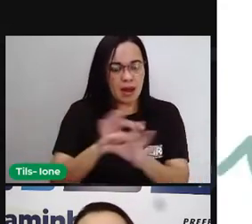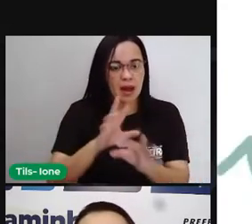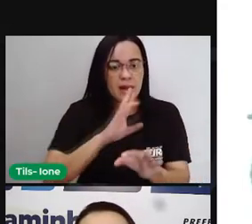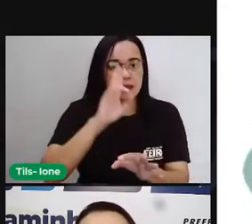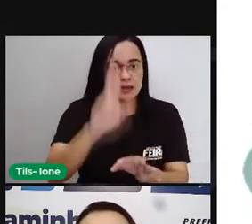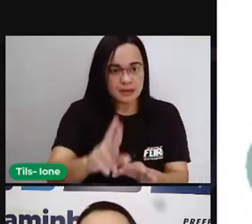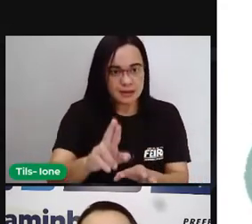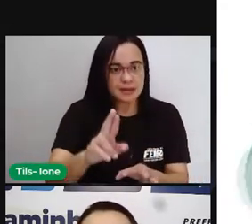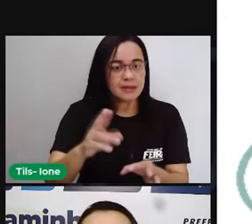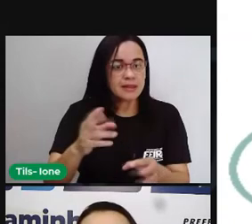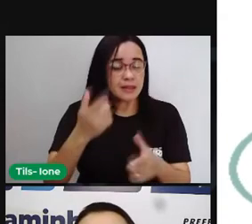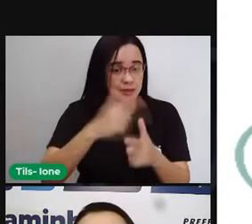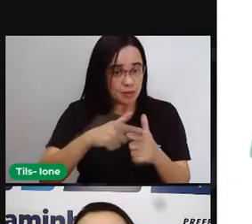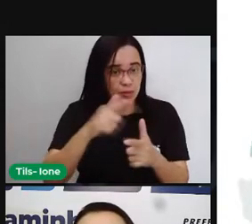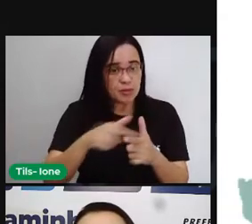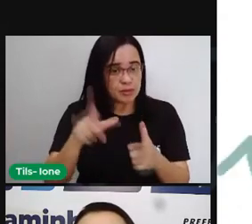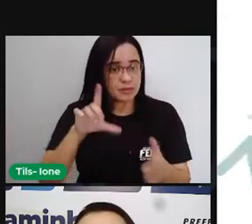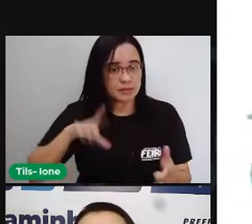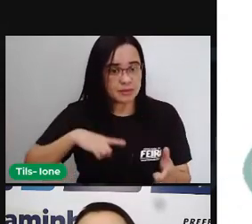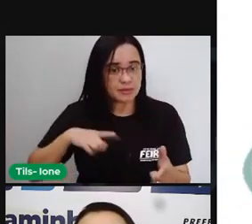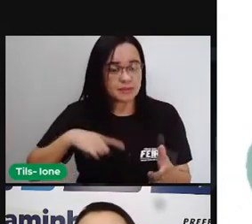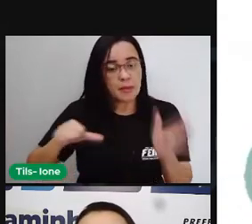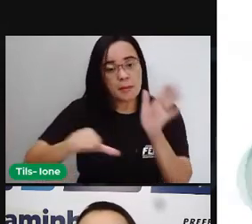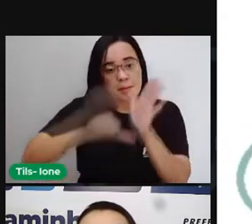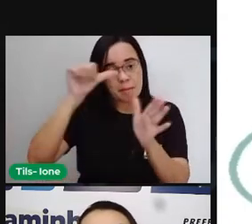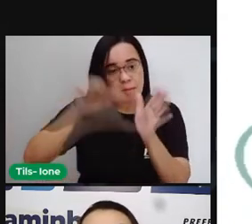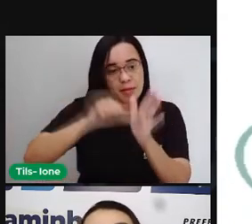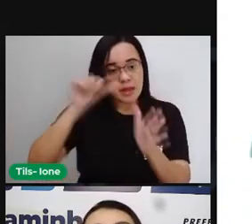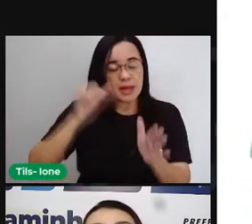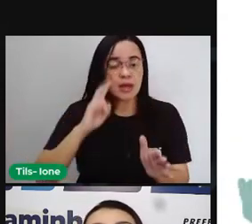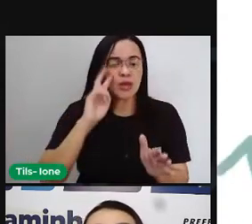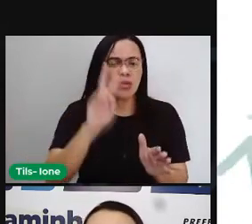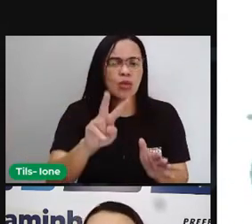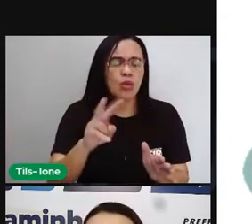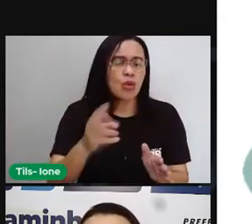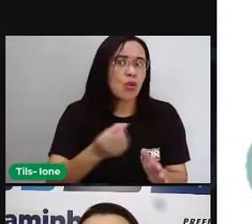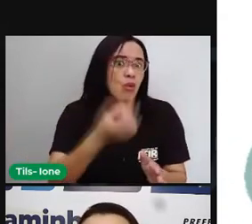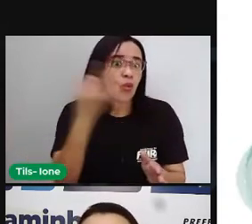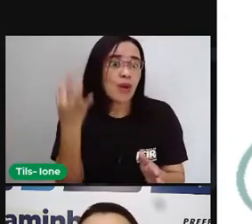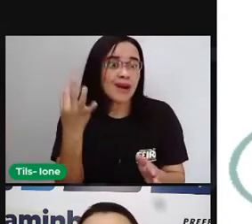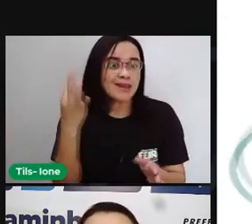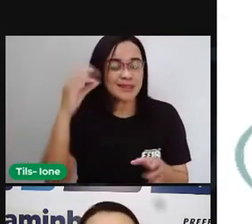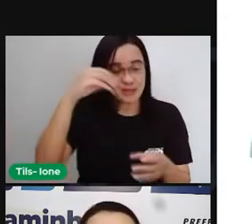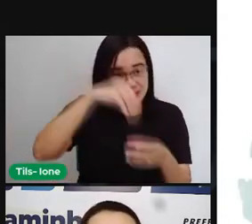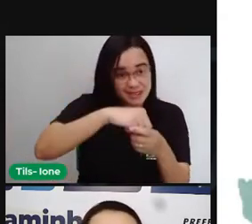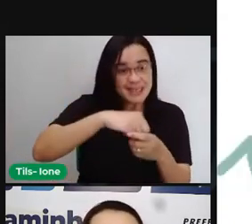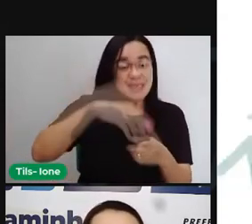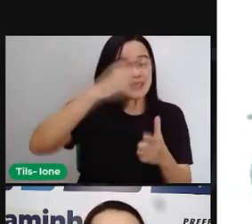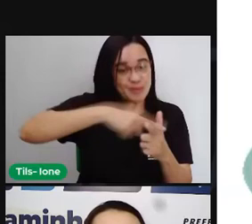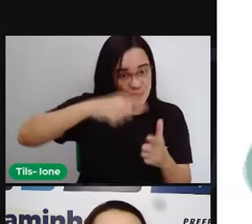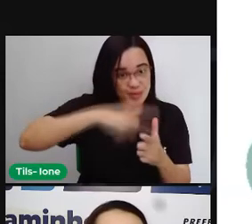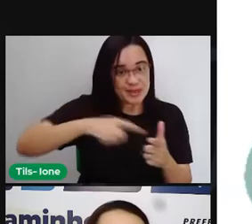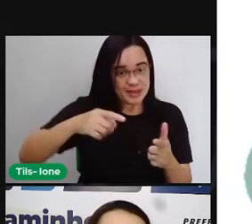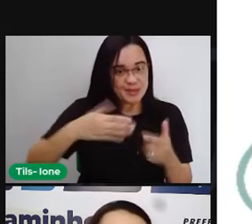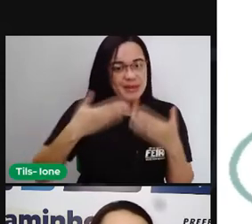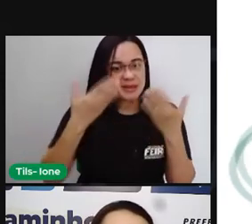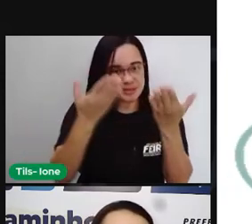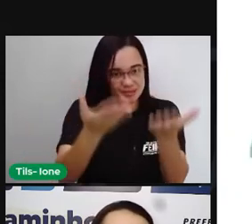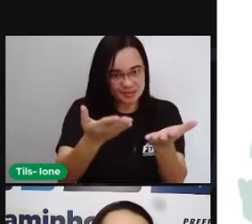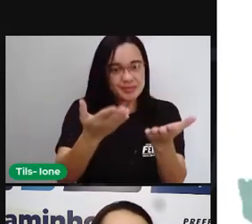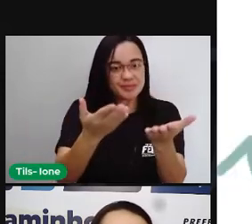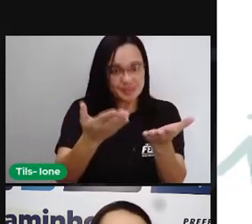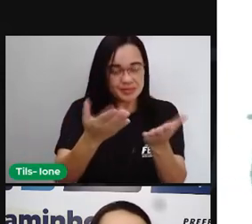Situações, problema. Então, a primeira coisa que a gente fez é identificar os valores, né, que o problema aparece pra gente. Então, a gente já